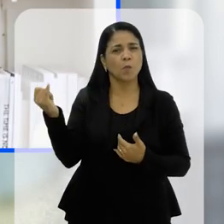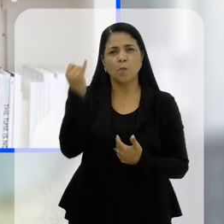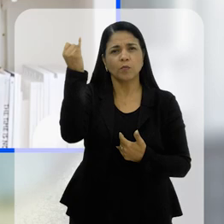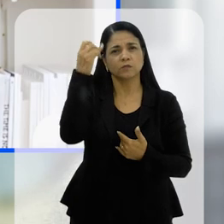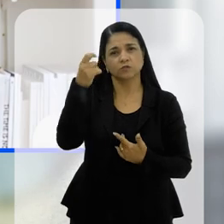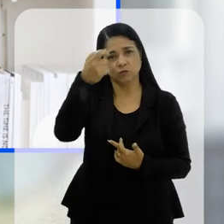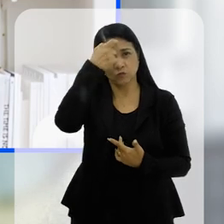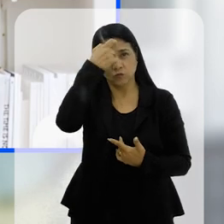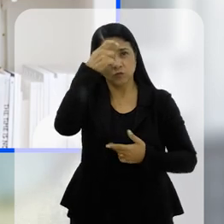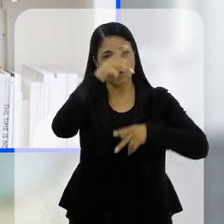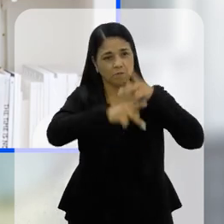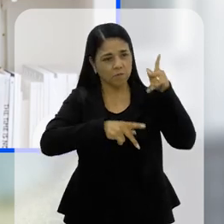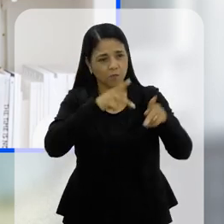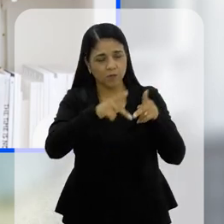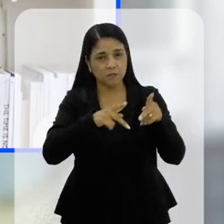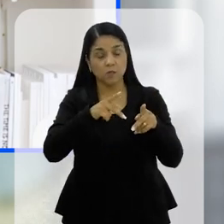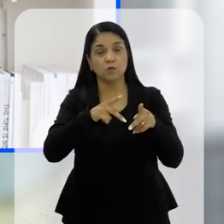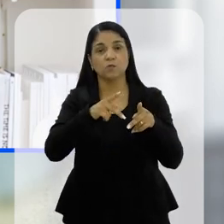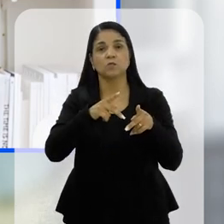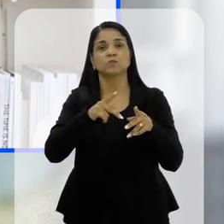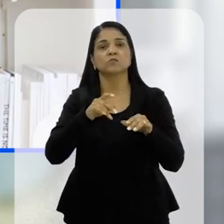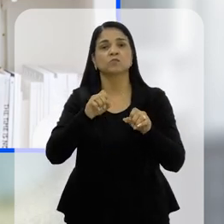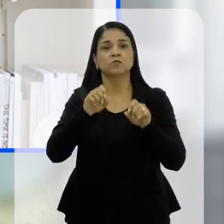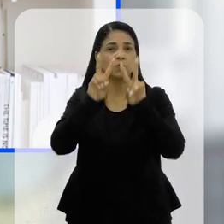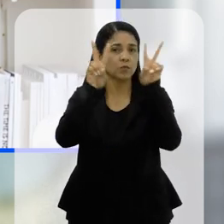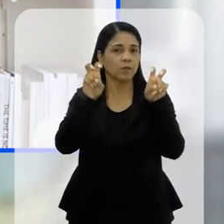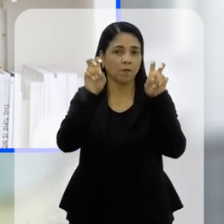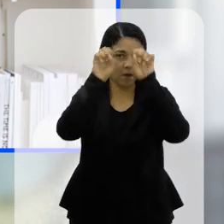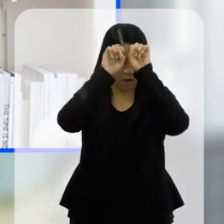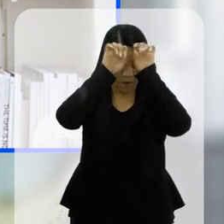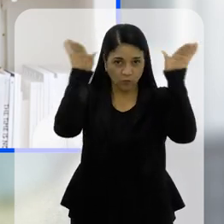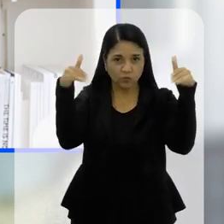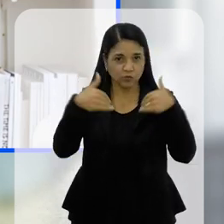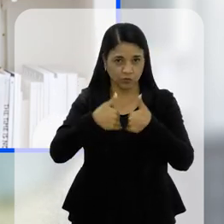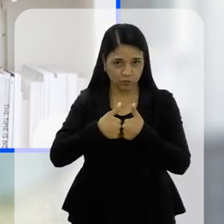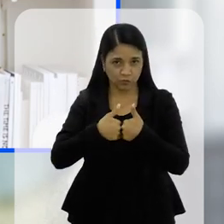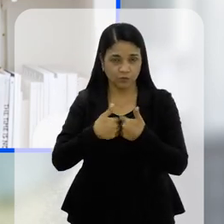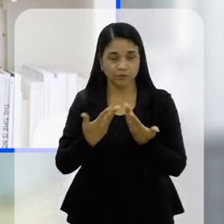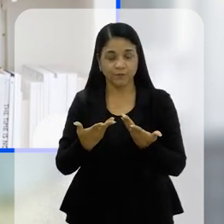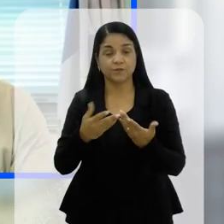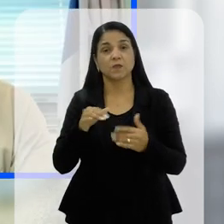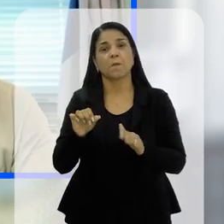importante conscientizar a população e as pessoas sobre o autismo?